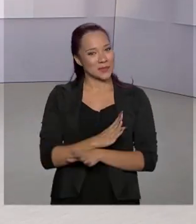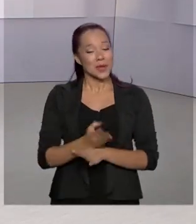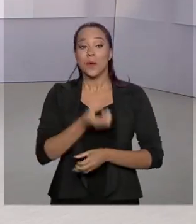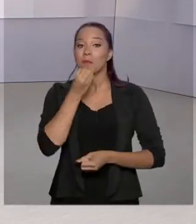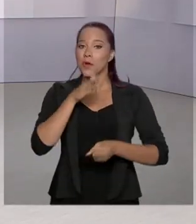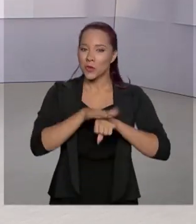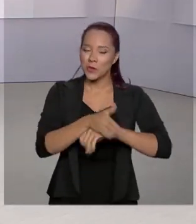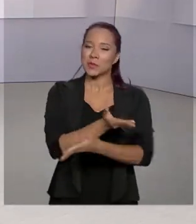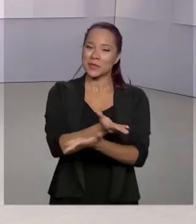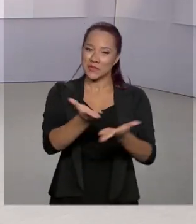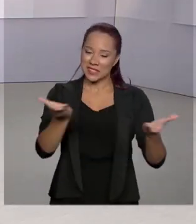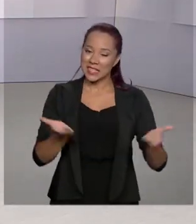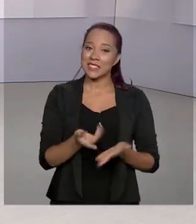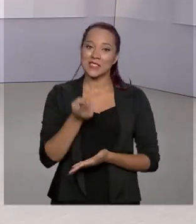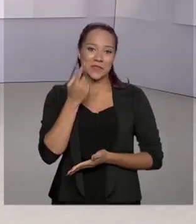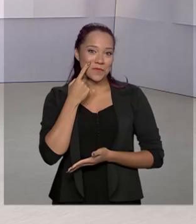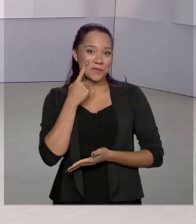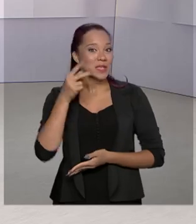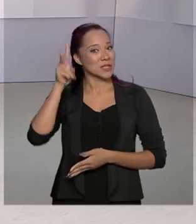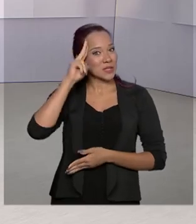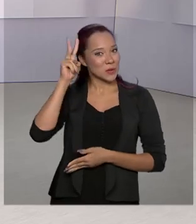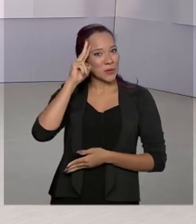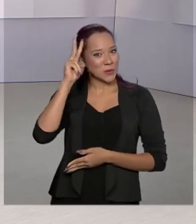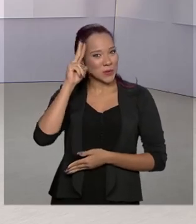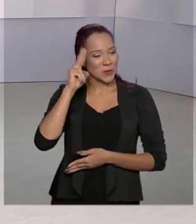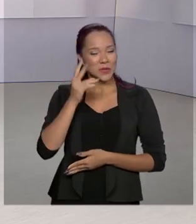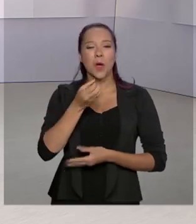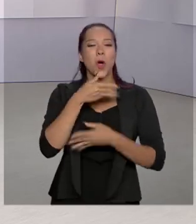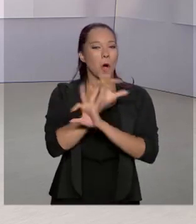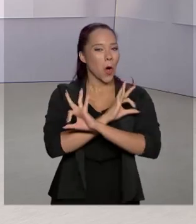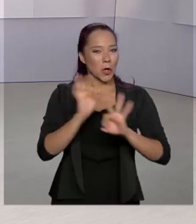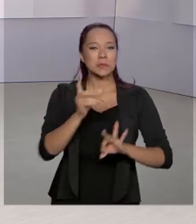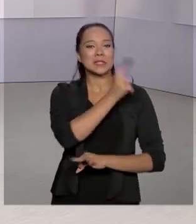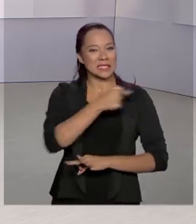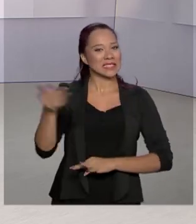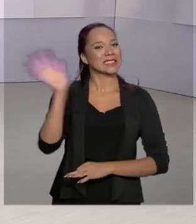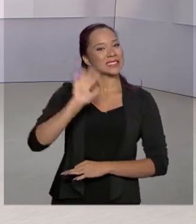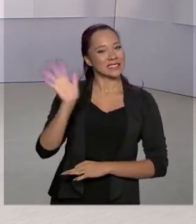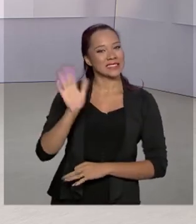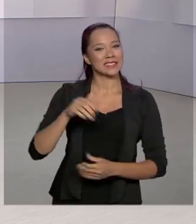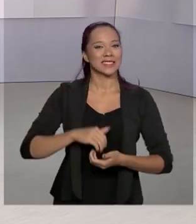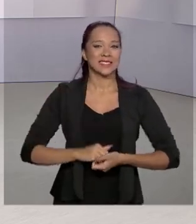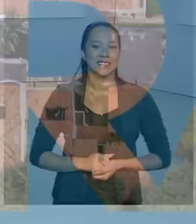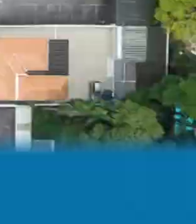Uma boa noite para você. Nos vemos na segunda-feira. Ótimo fim de semana e até mais.